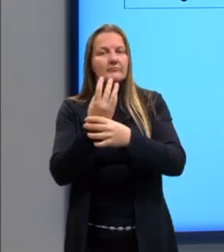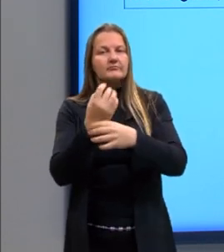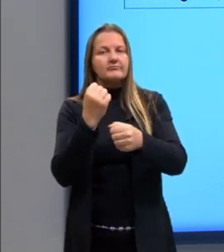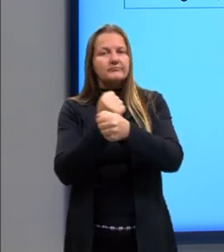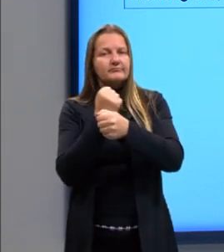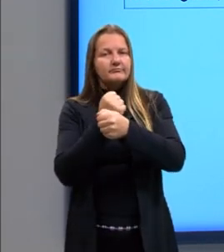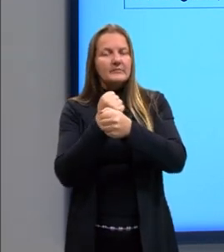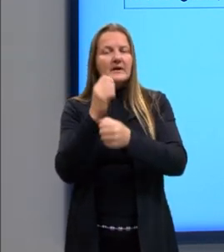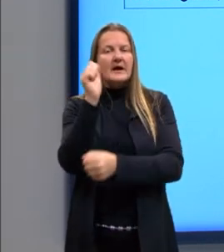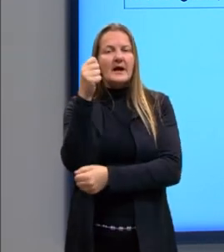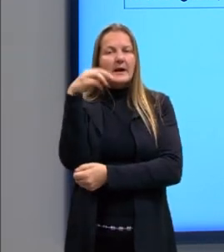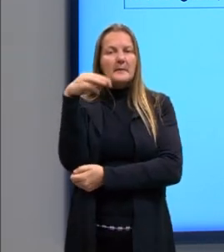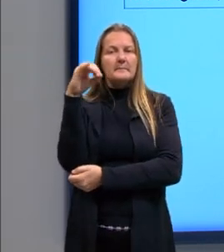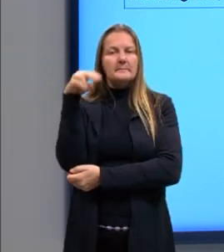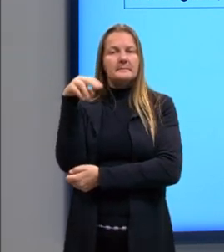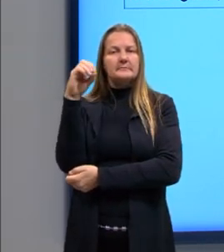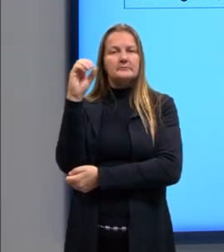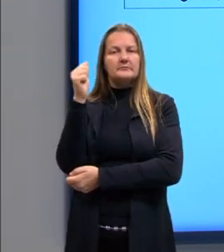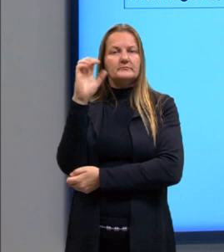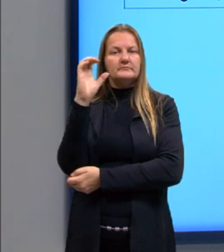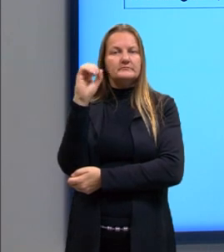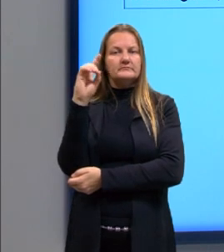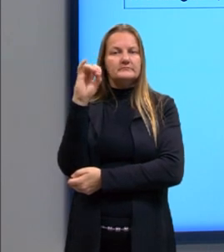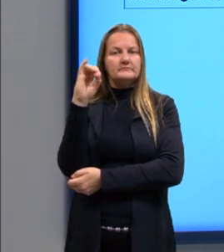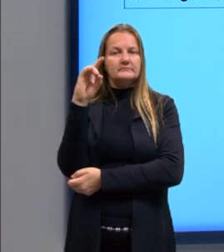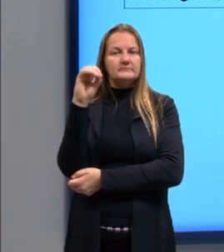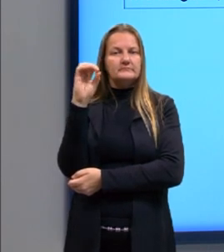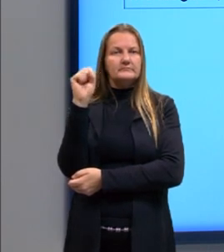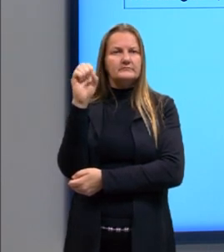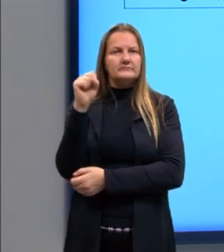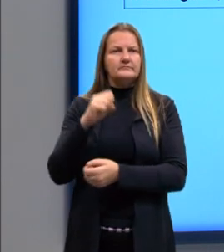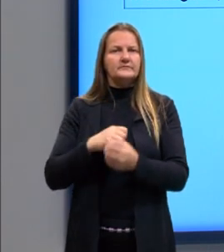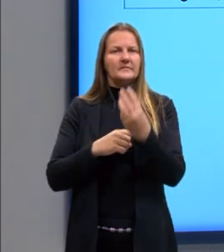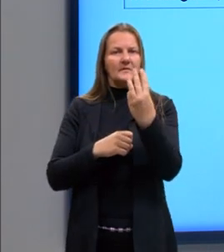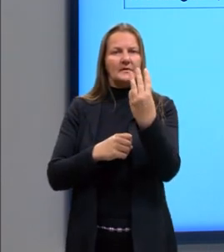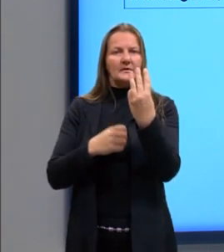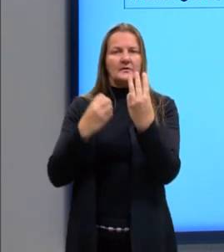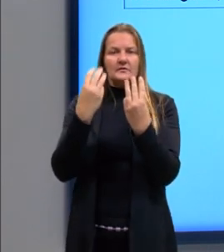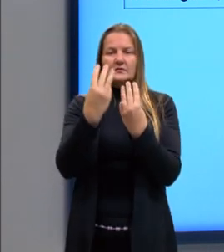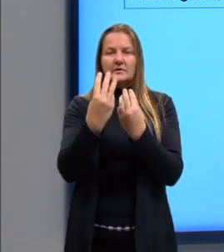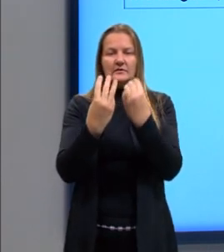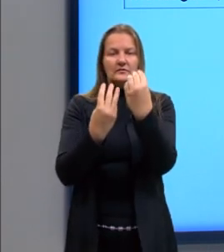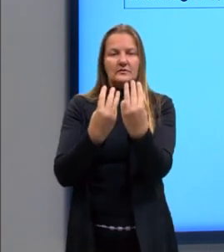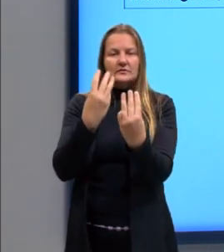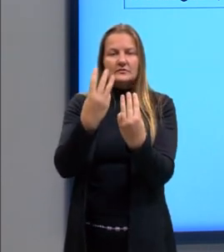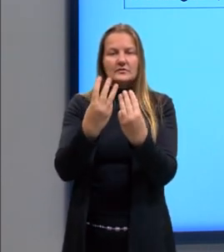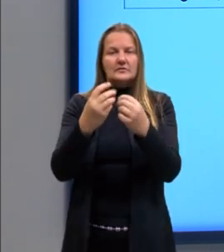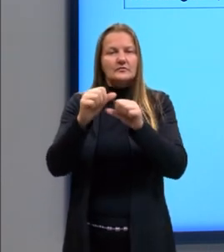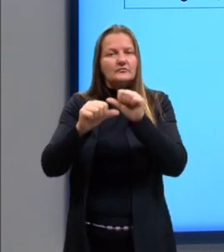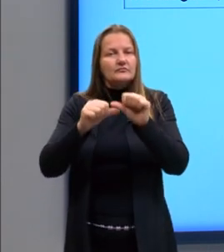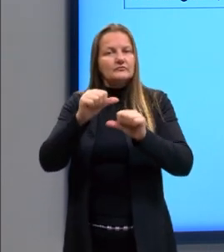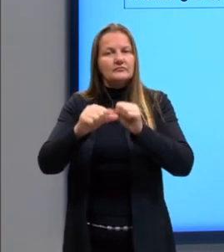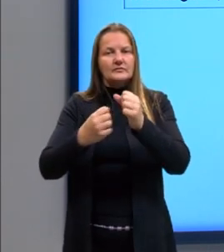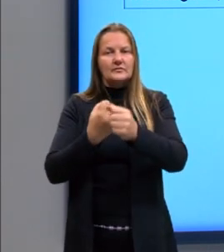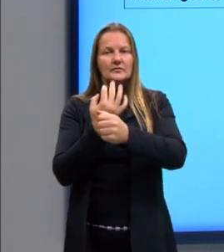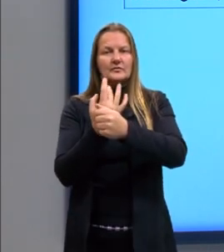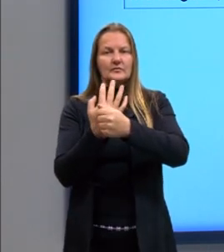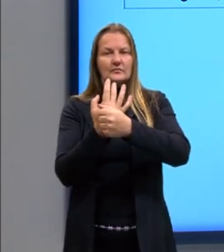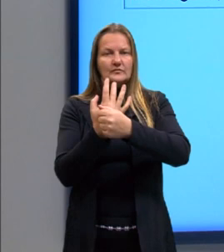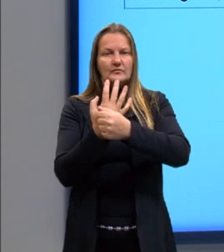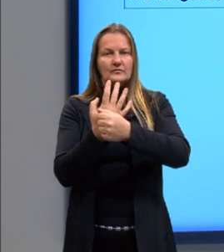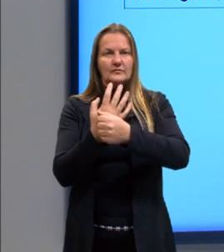Lembra aquelas três letras que eu falei para vocês, os códons? Eles vão se transformar em aminoácidos e os